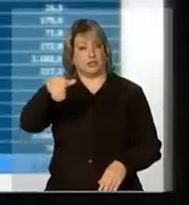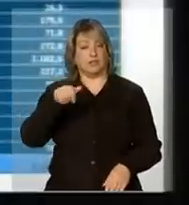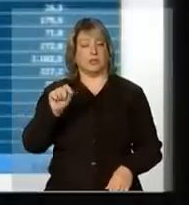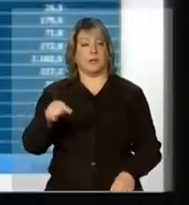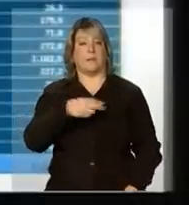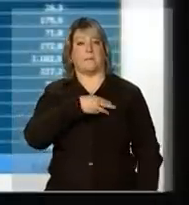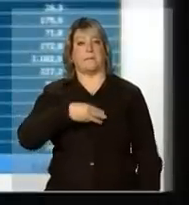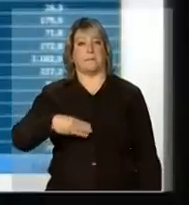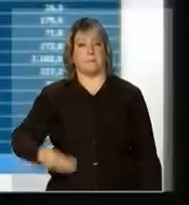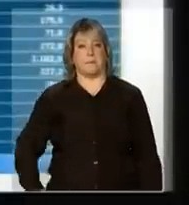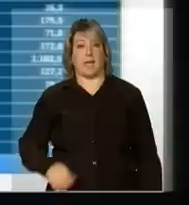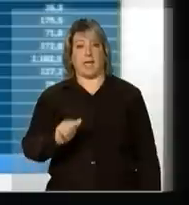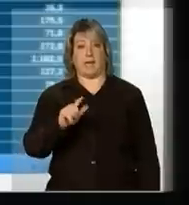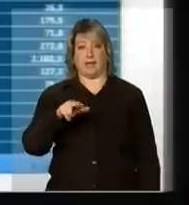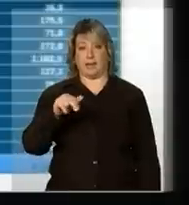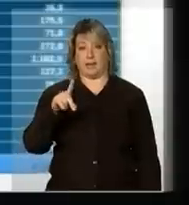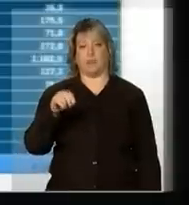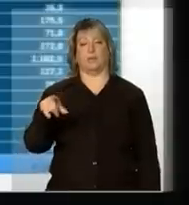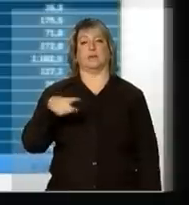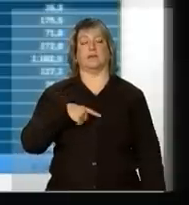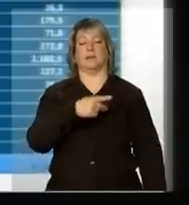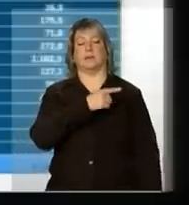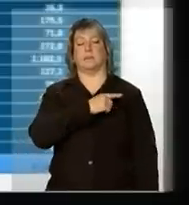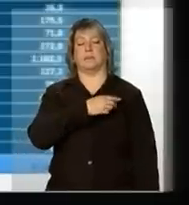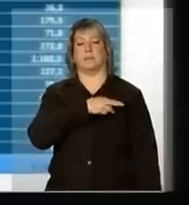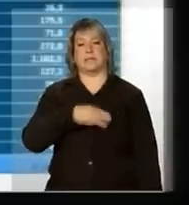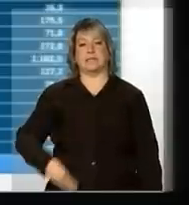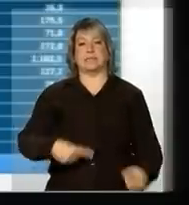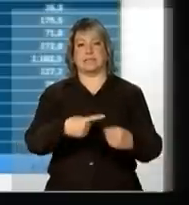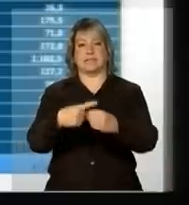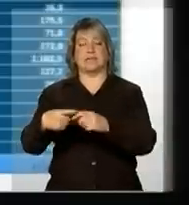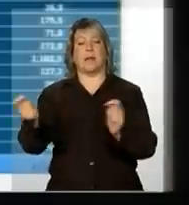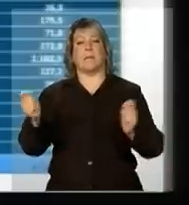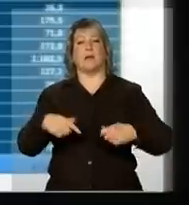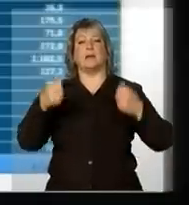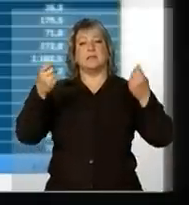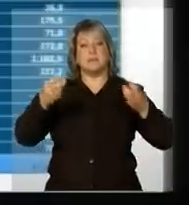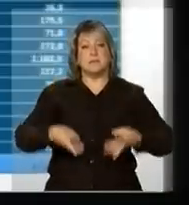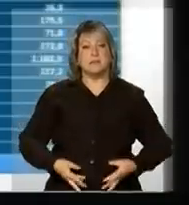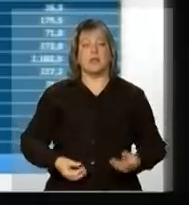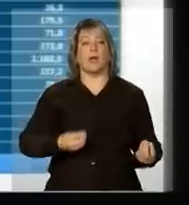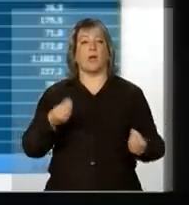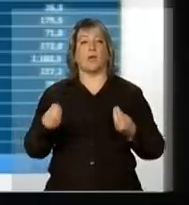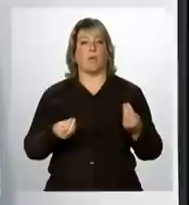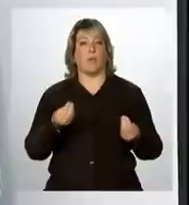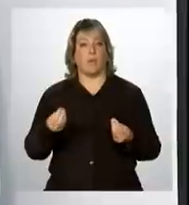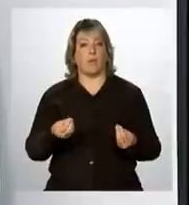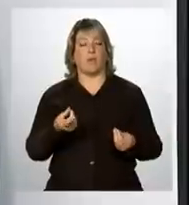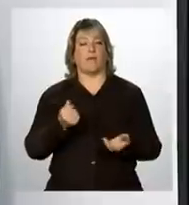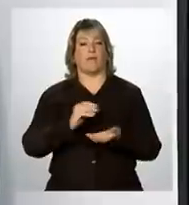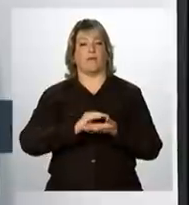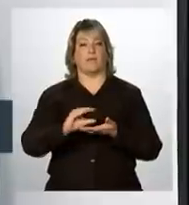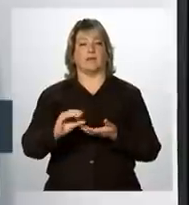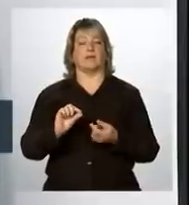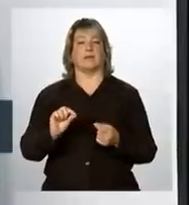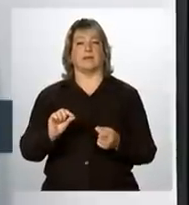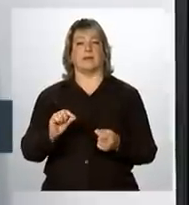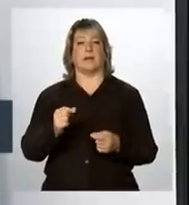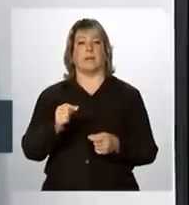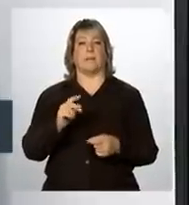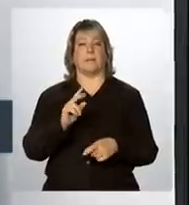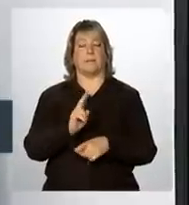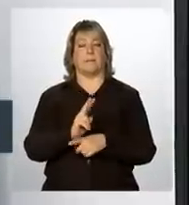ministro Agnaldo Ribeiro, o ministro das cidades, para poder dar uma palavra sobre os investimentos em prevenção,